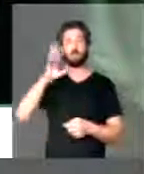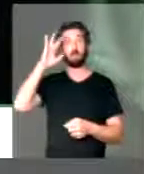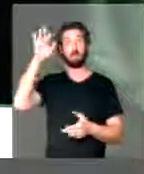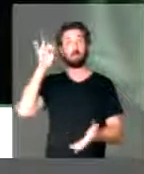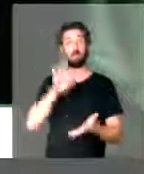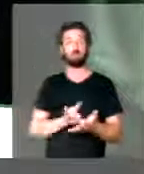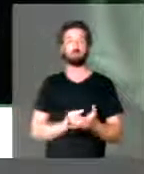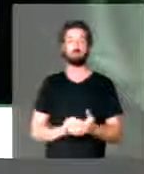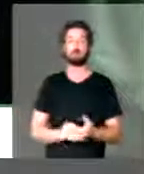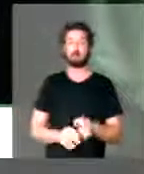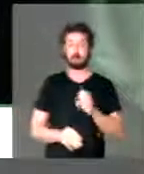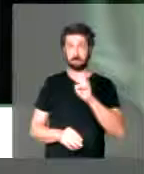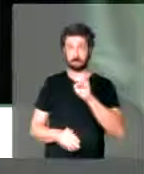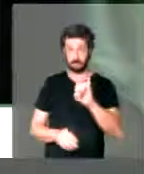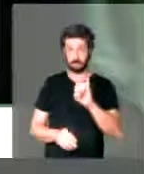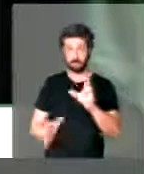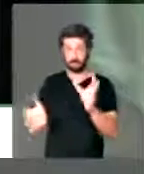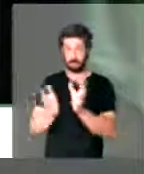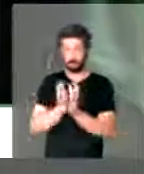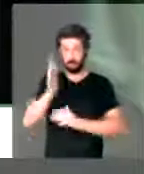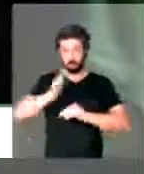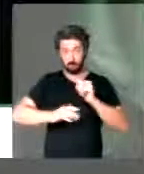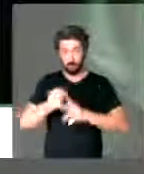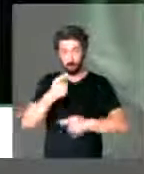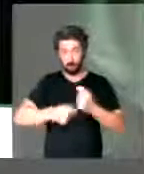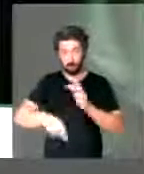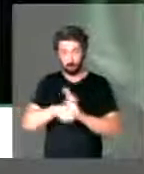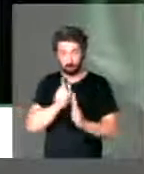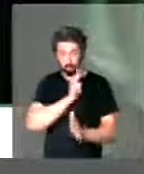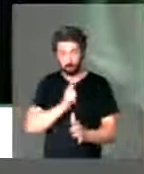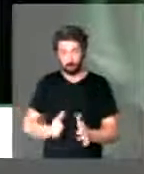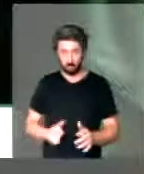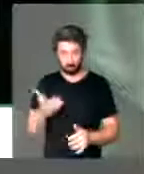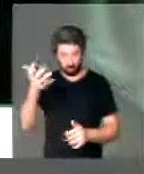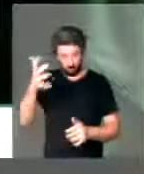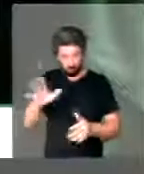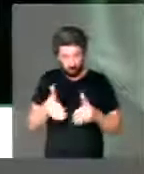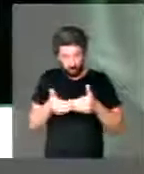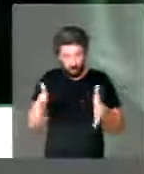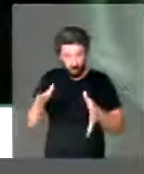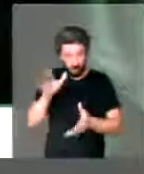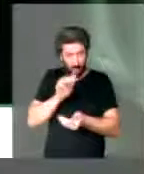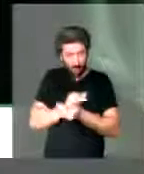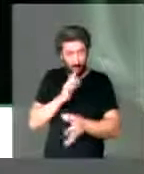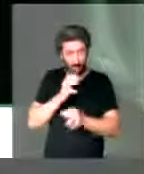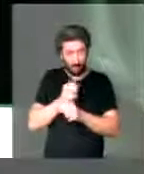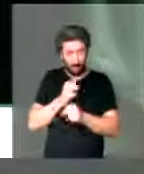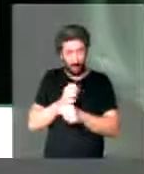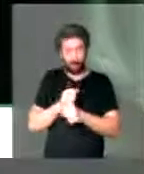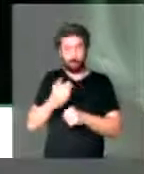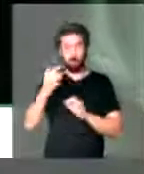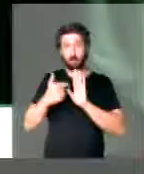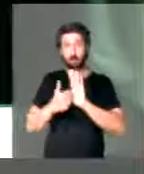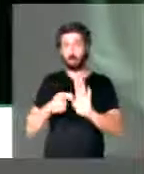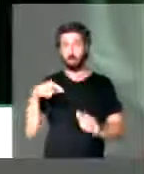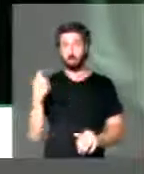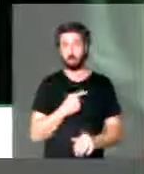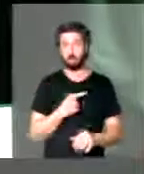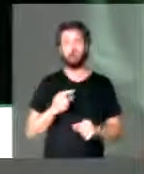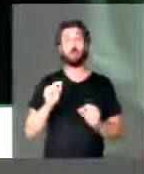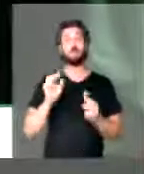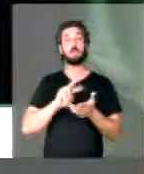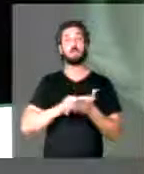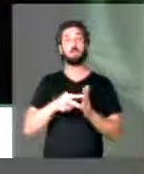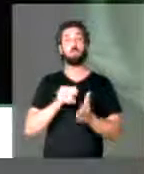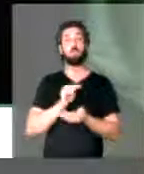de verdade. Se a equipe econômica do governo não quer abrir as contas e mostrar para nós o que é o